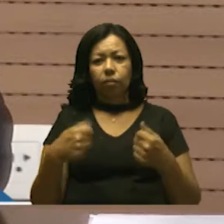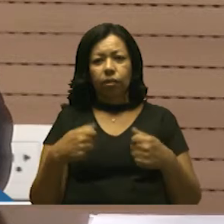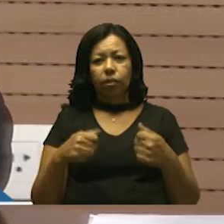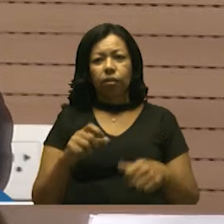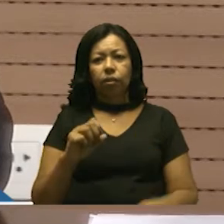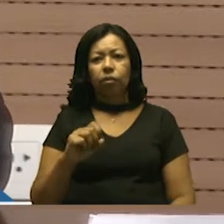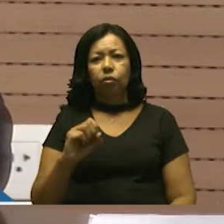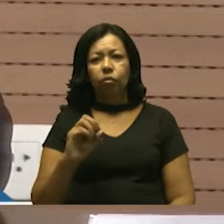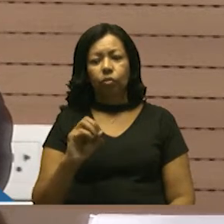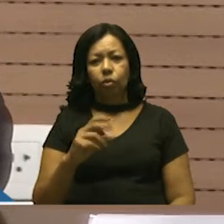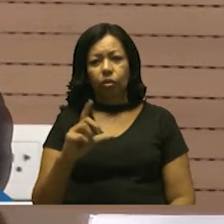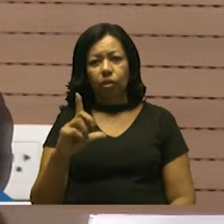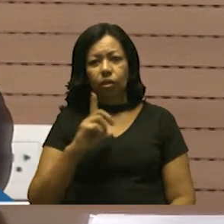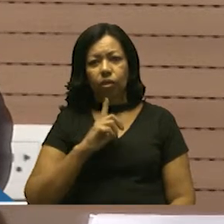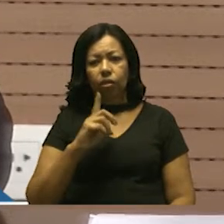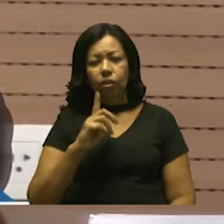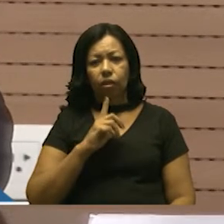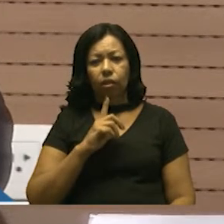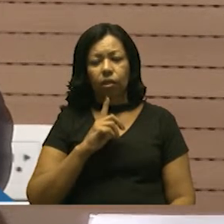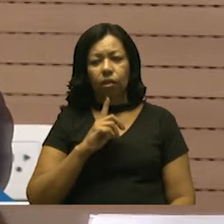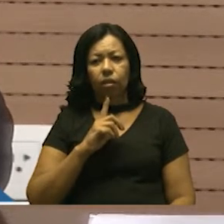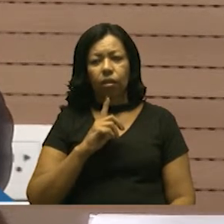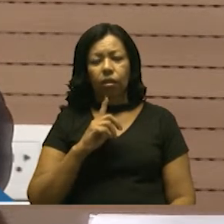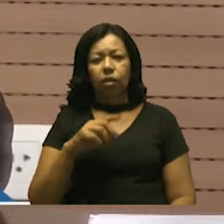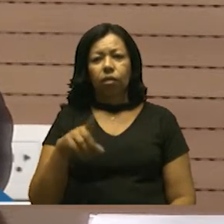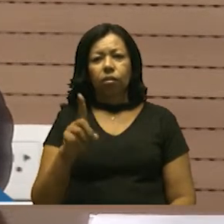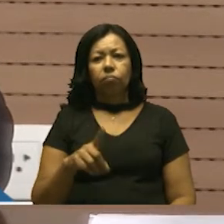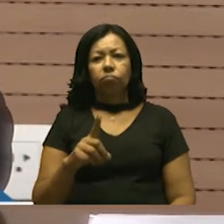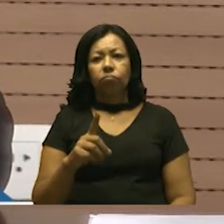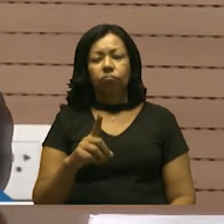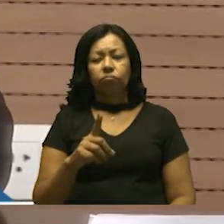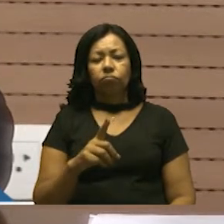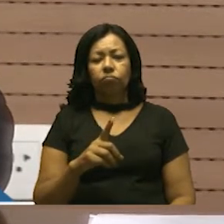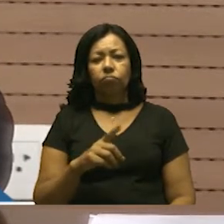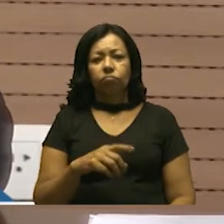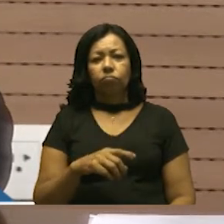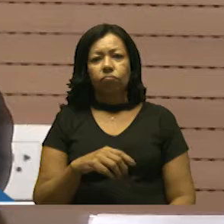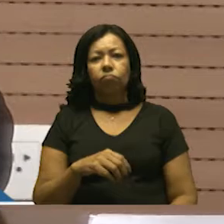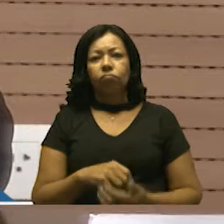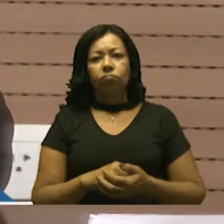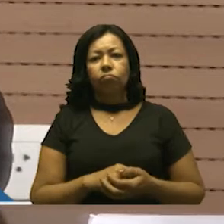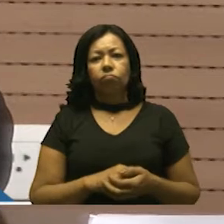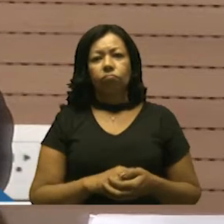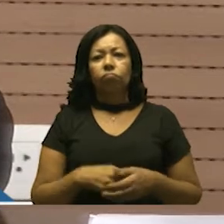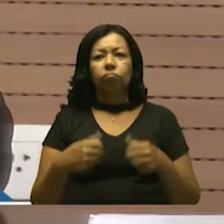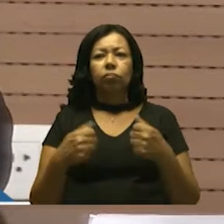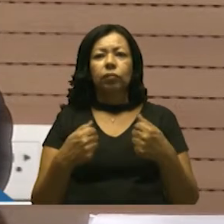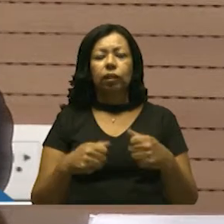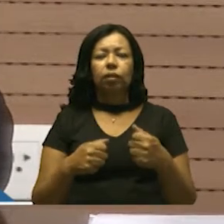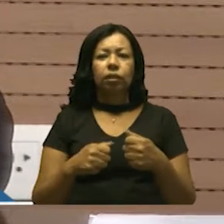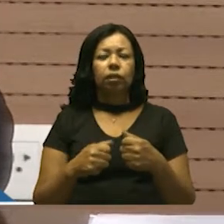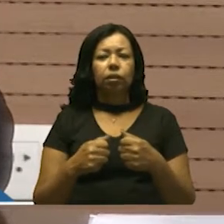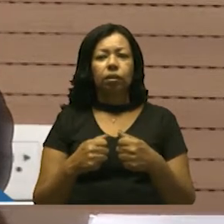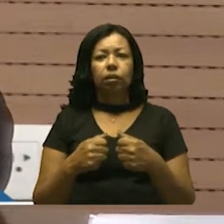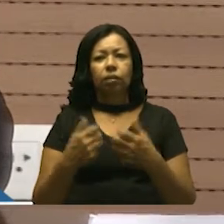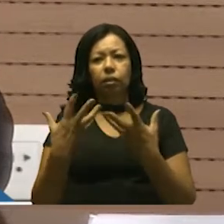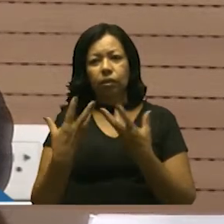fundamentalmente de delegação legislativa.